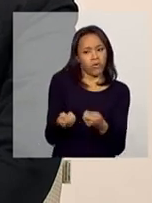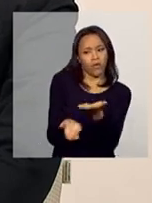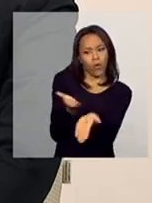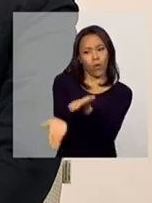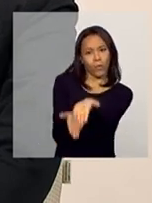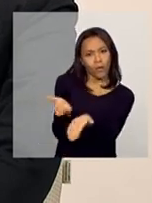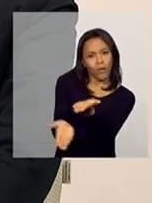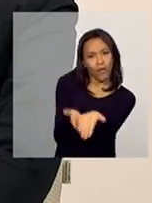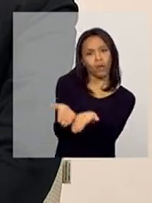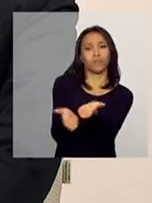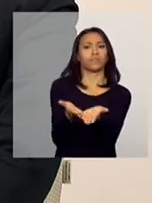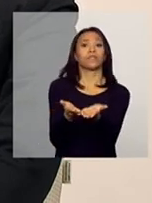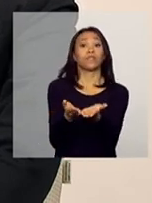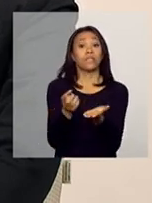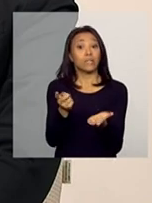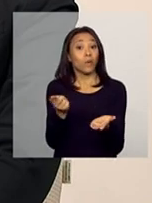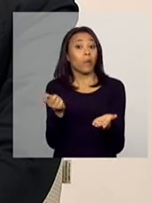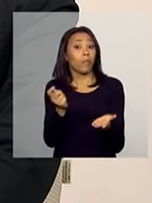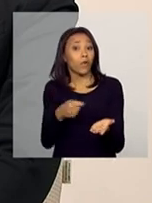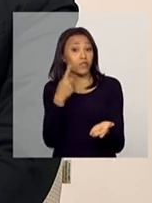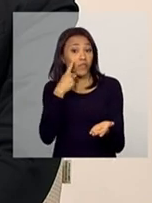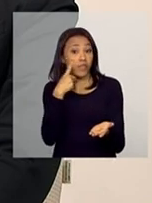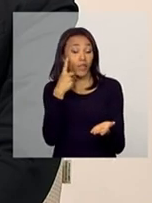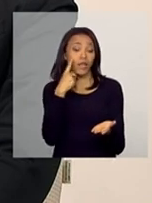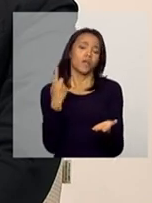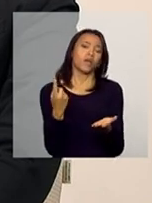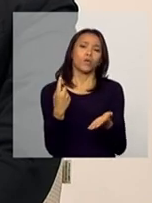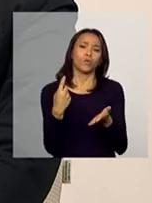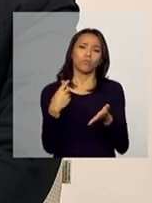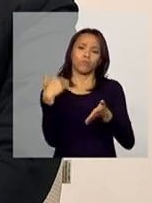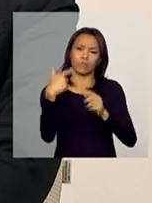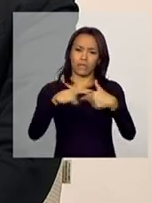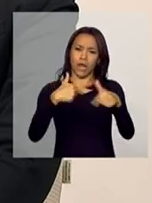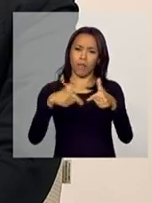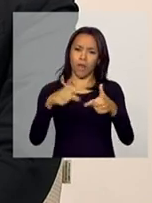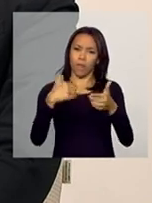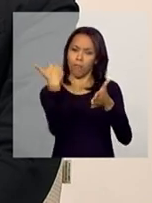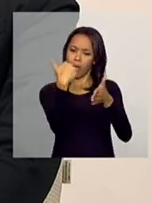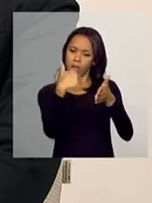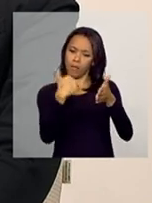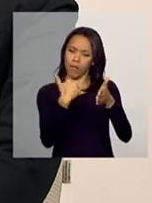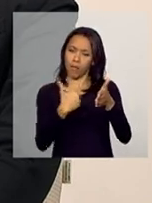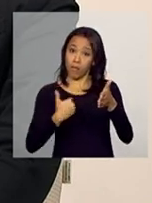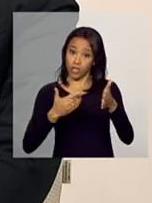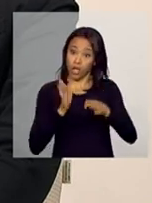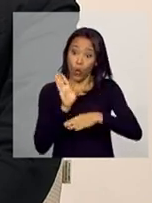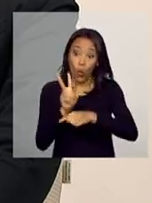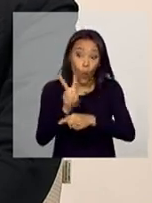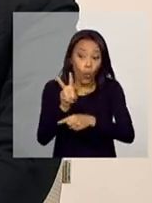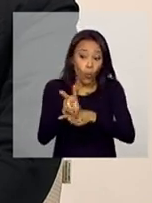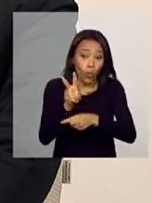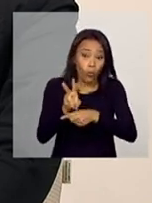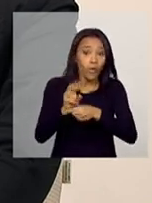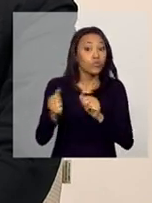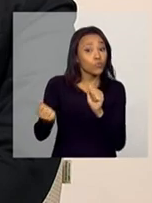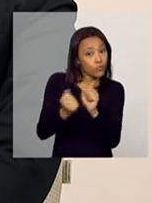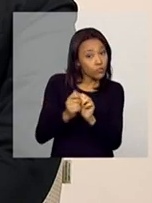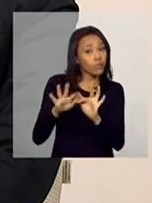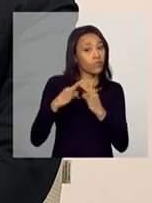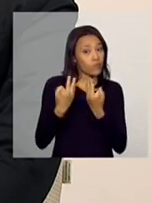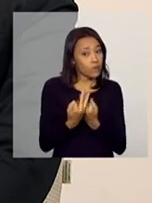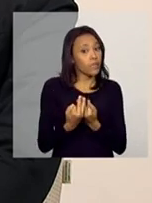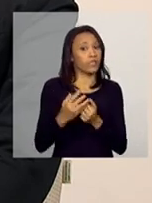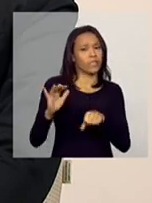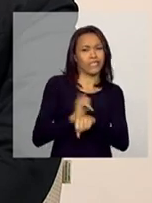aí, nesse sentido, a equipe técnica, ela pode construir um plano de acompanhamento familiar em conjunto com a família, né? Identificando também tantas demandas como as